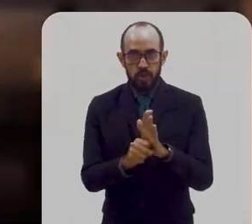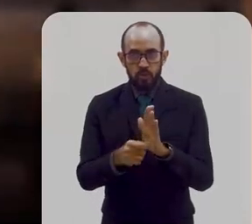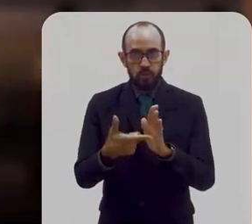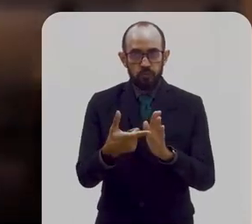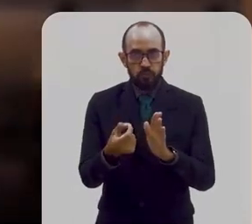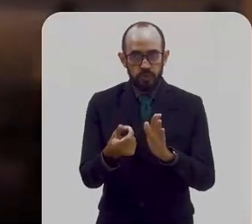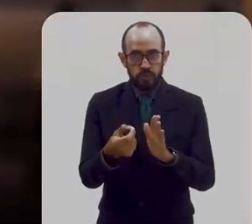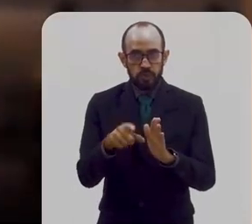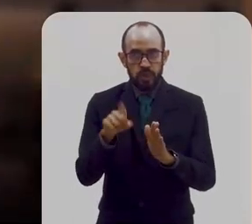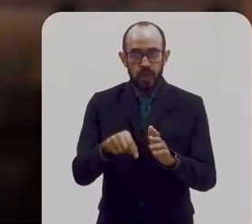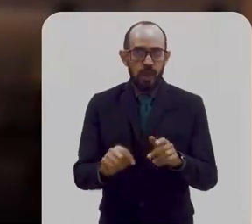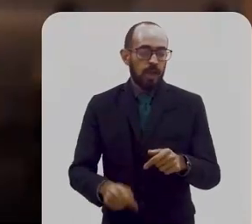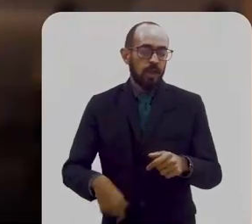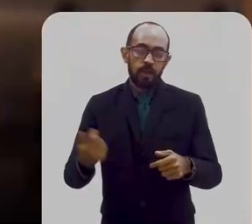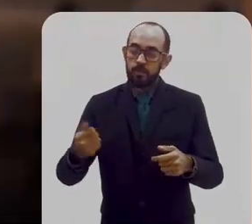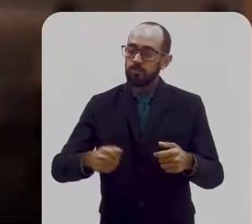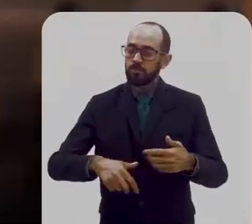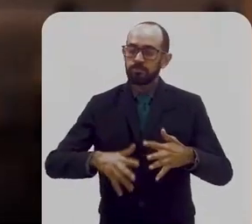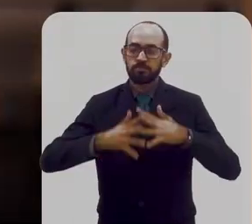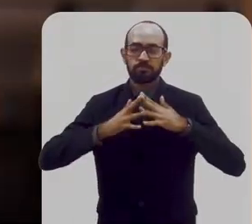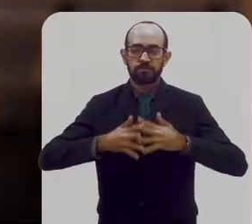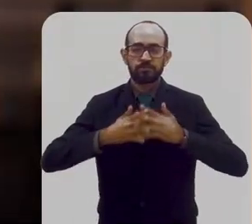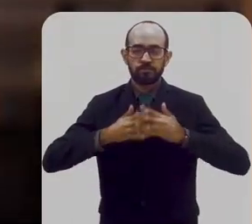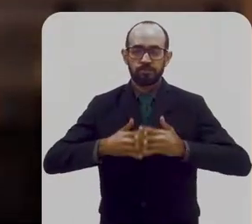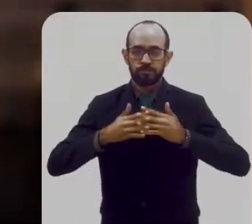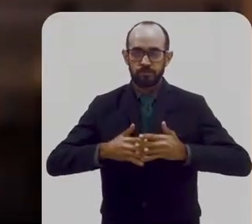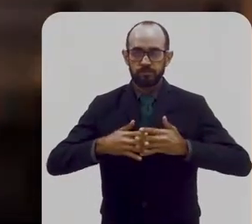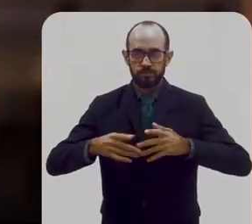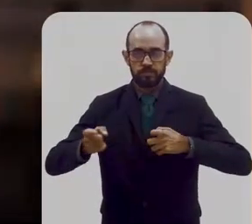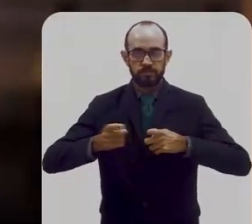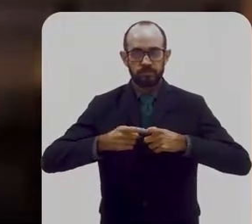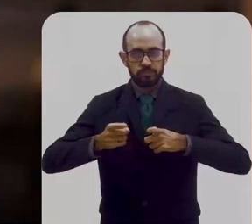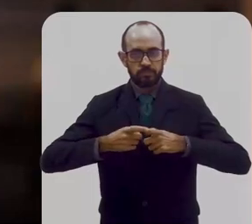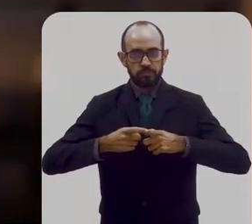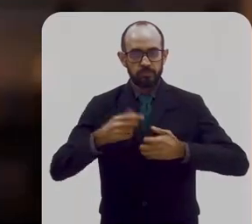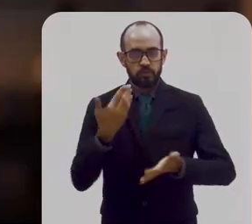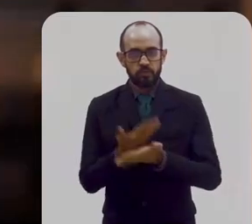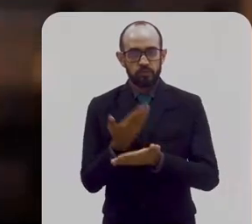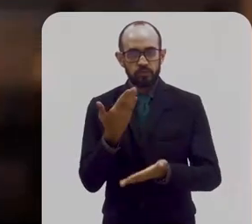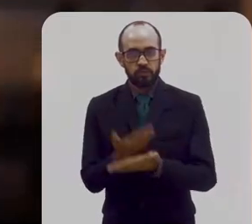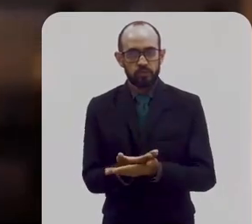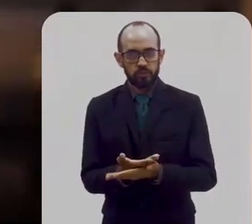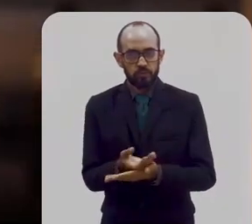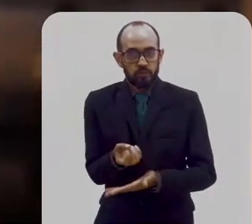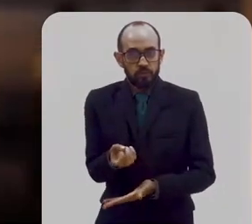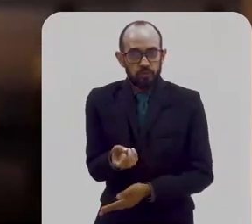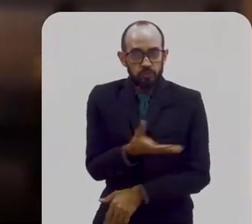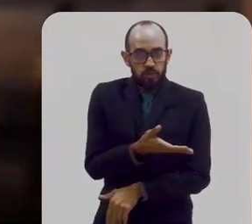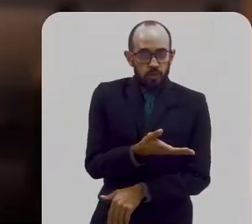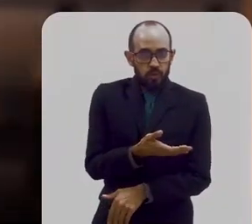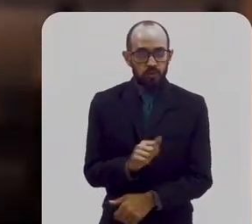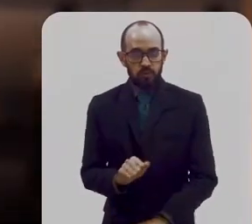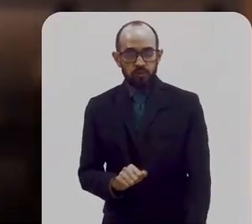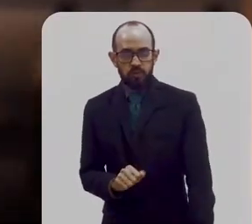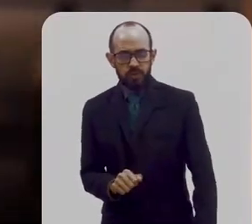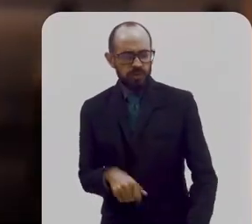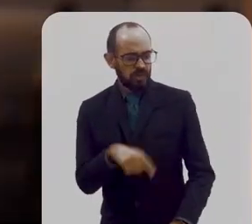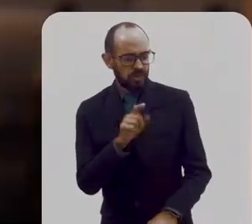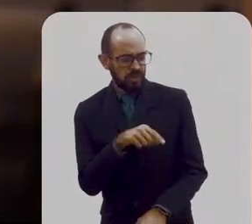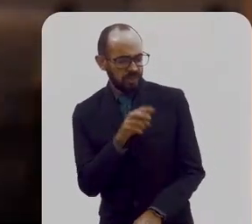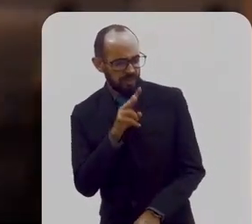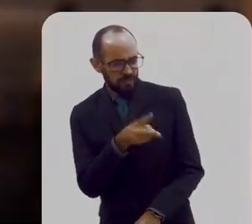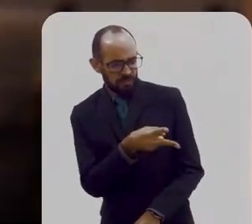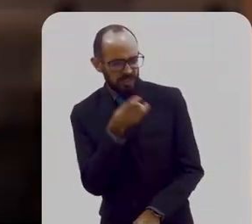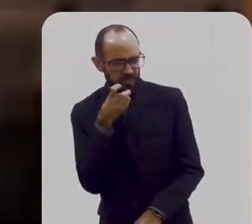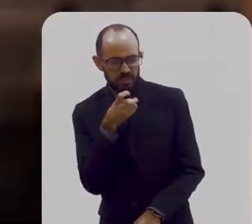isso era uma vertente da medicina e dos estudos científicos, de uma forma geral, bastante nova e bastante mal